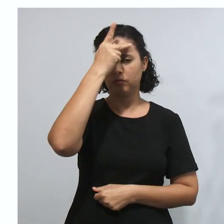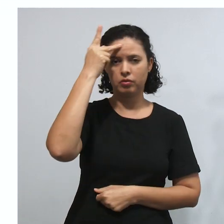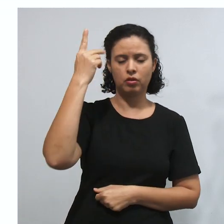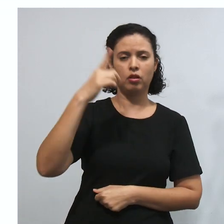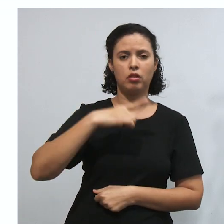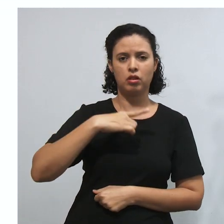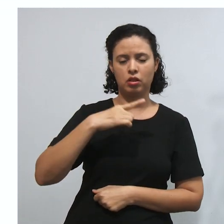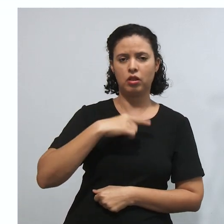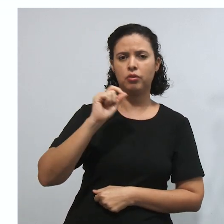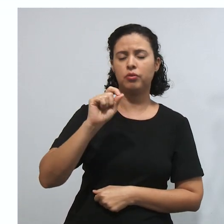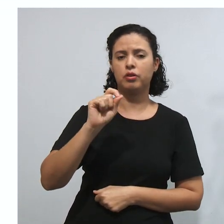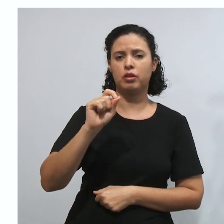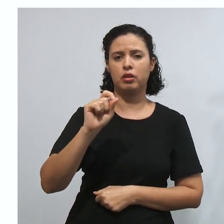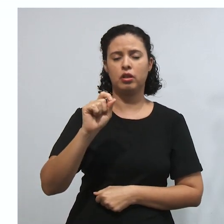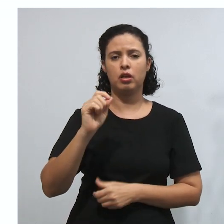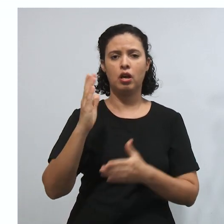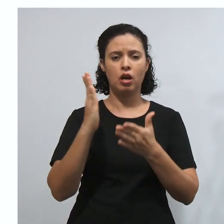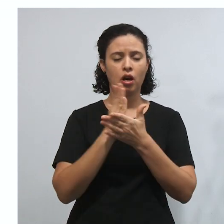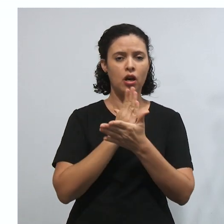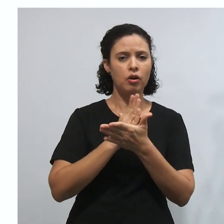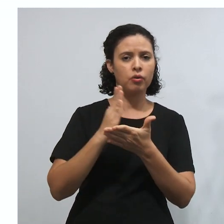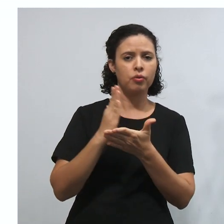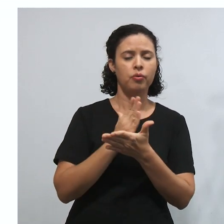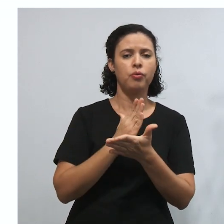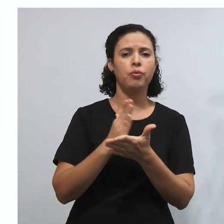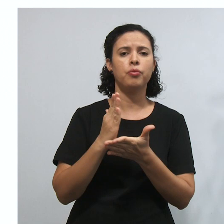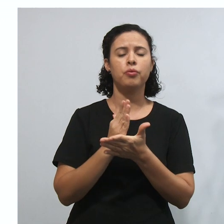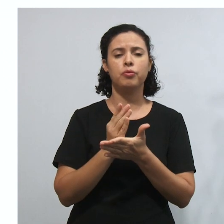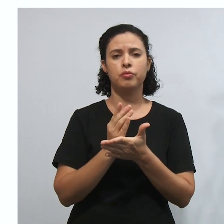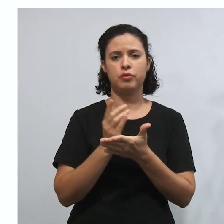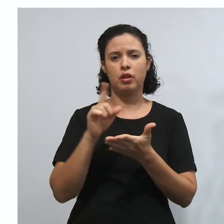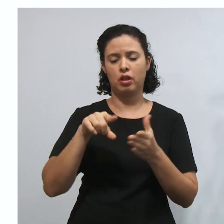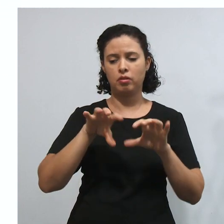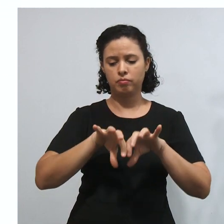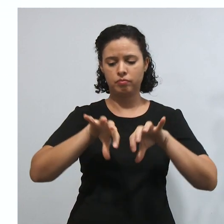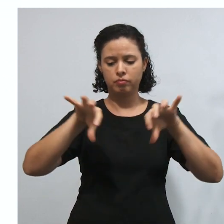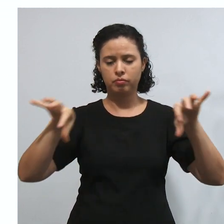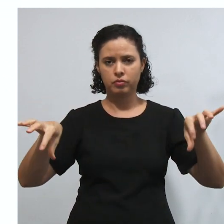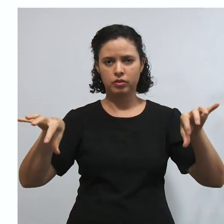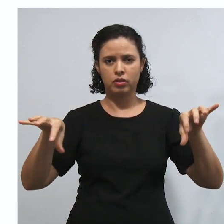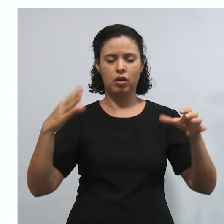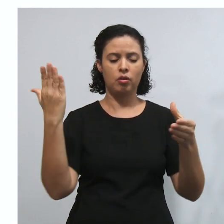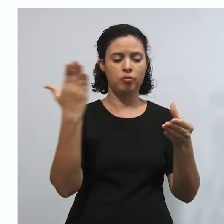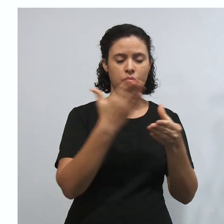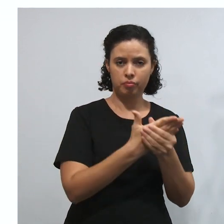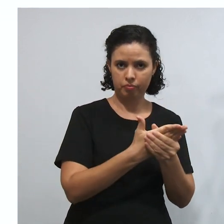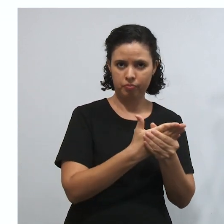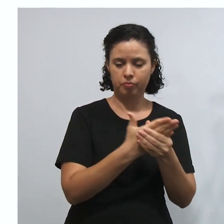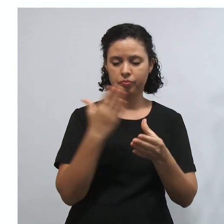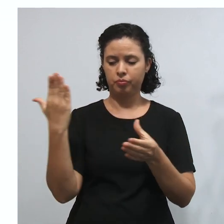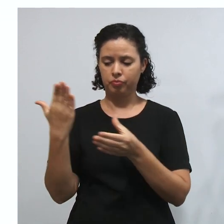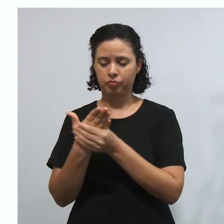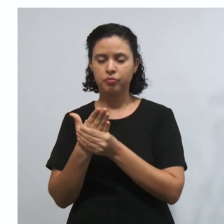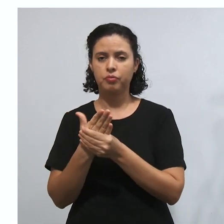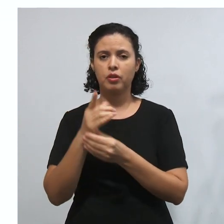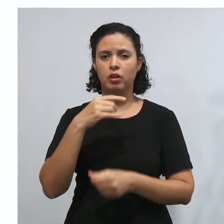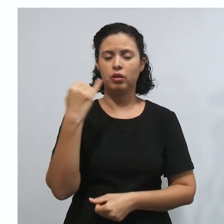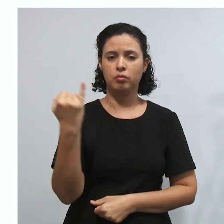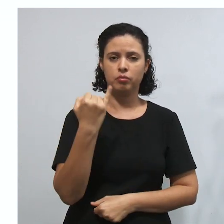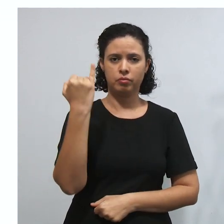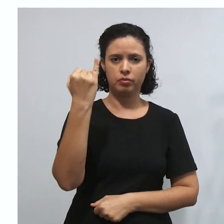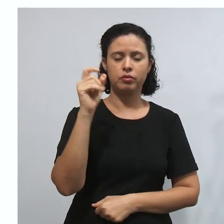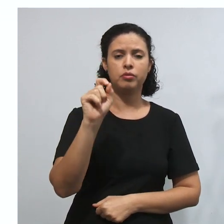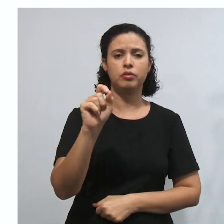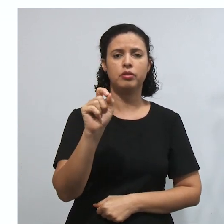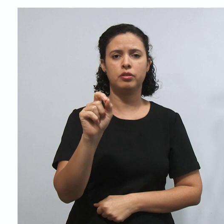eficácia inter partes, que significa que a eficácia é entre as partes daquele processo específico. Olha só o que é muito importante